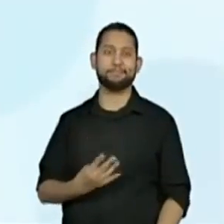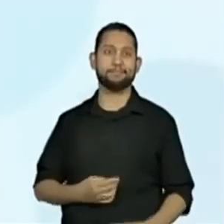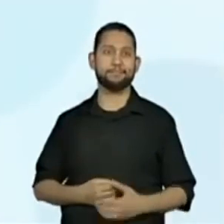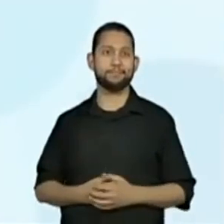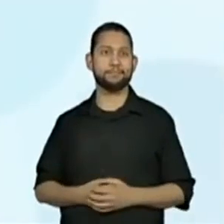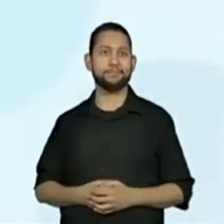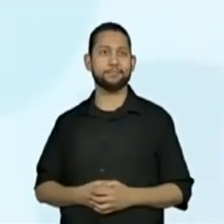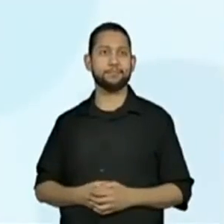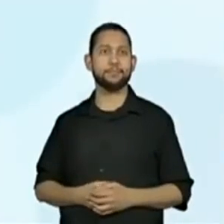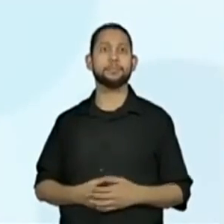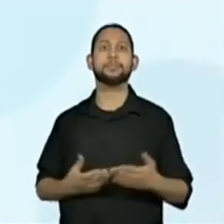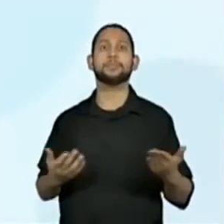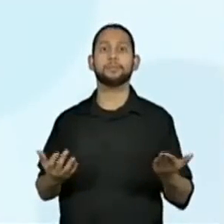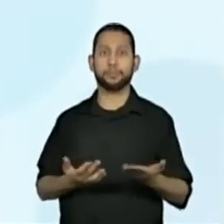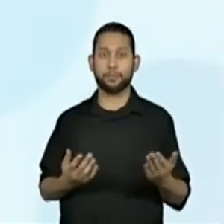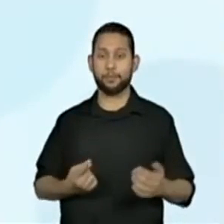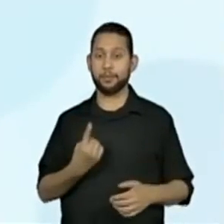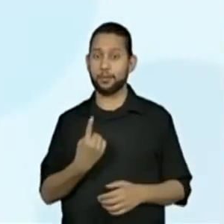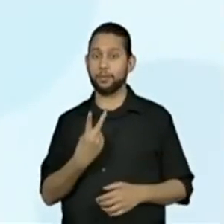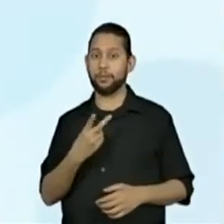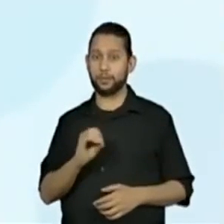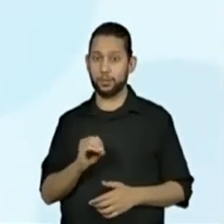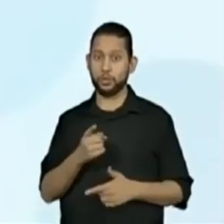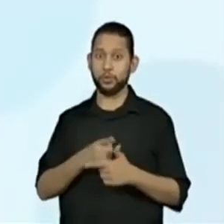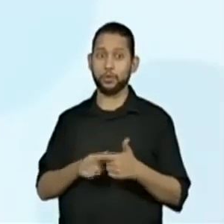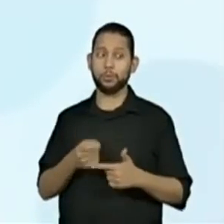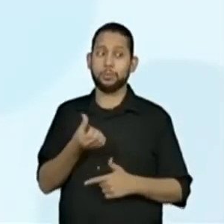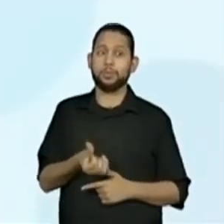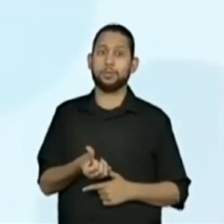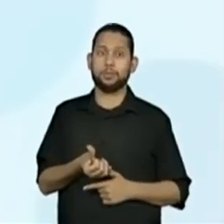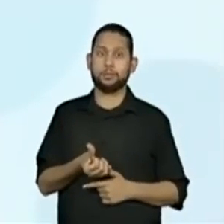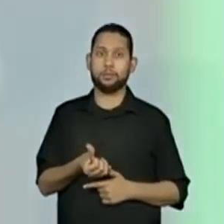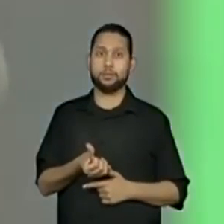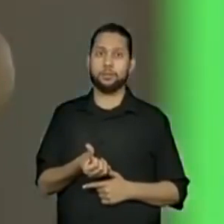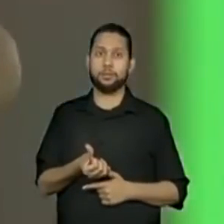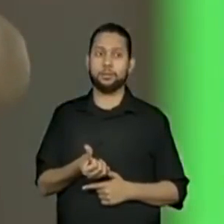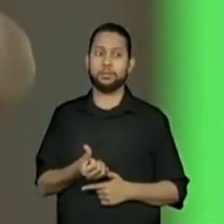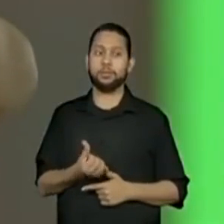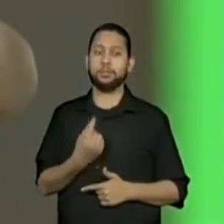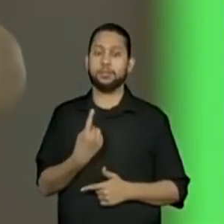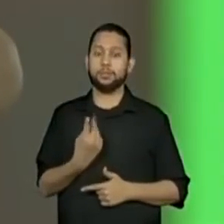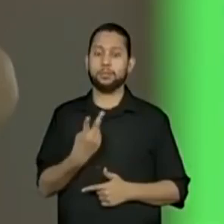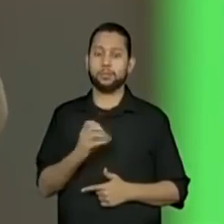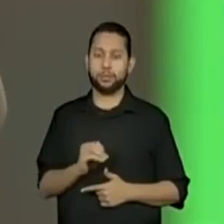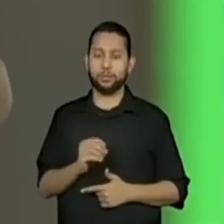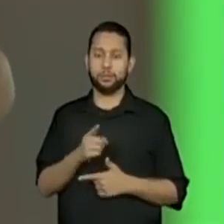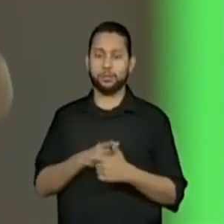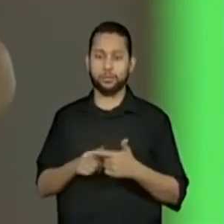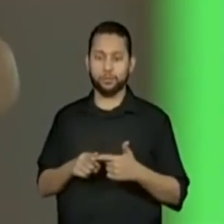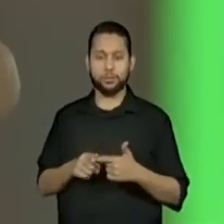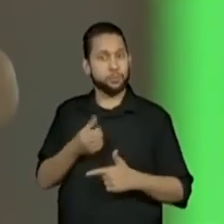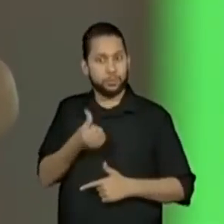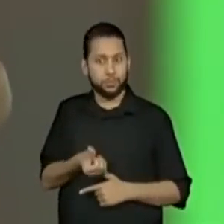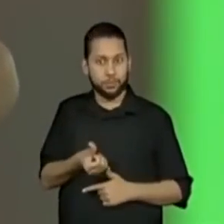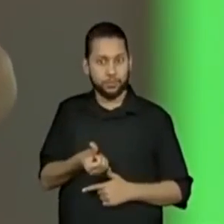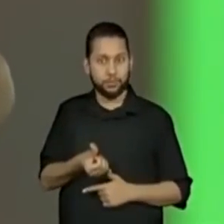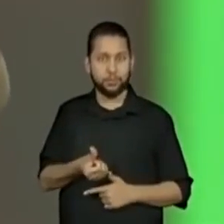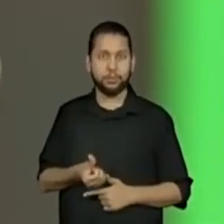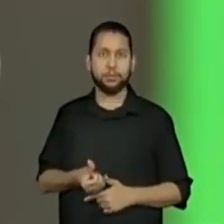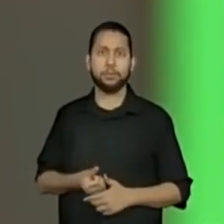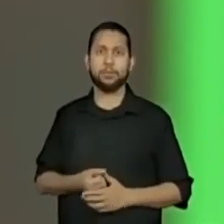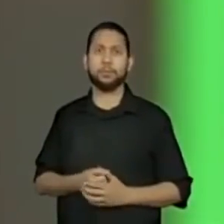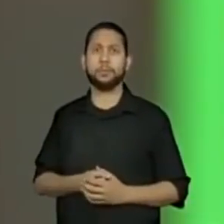120 dividido por 6. 120 dividido por 6.